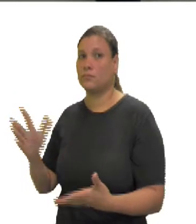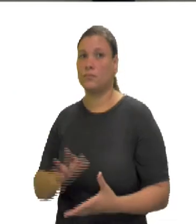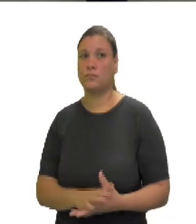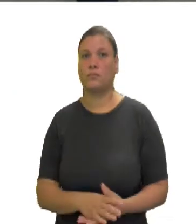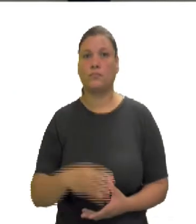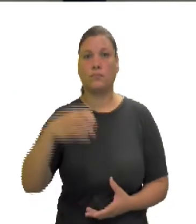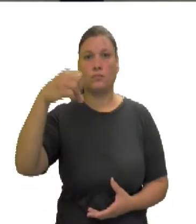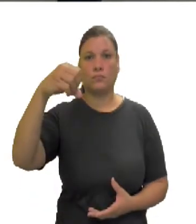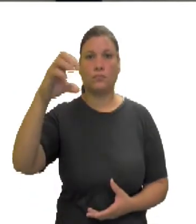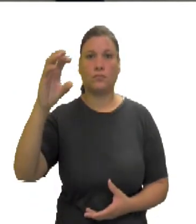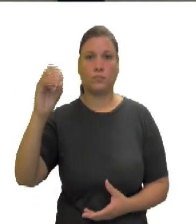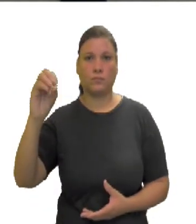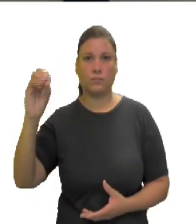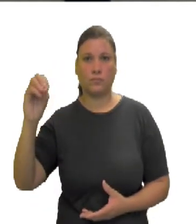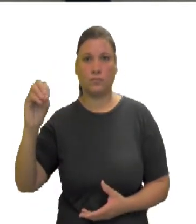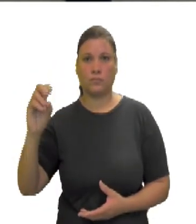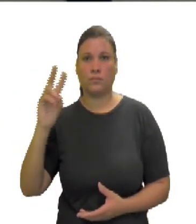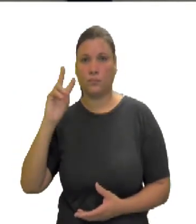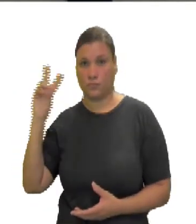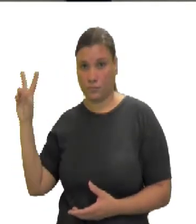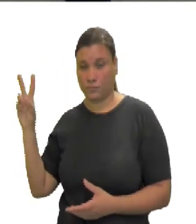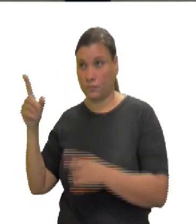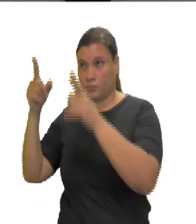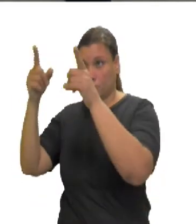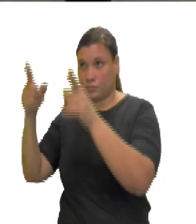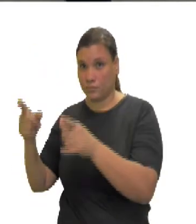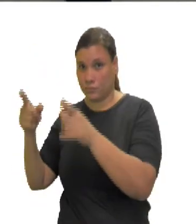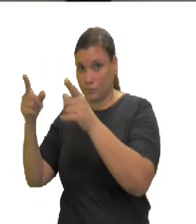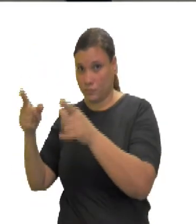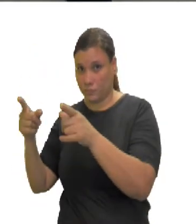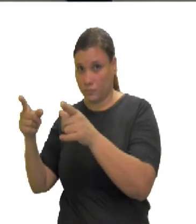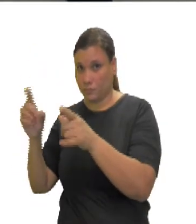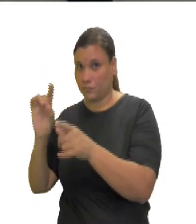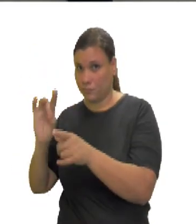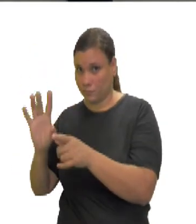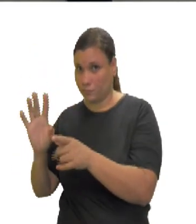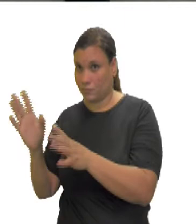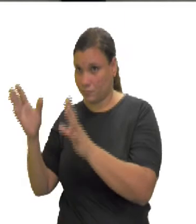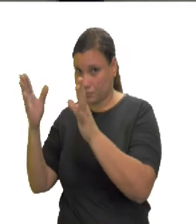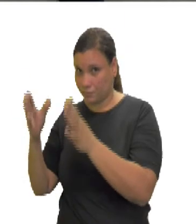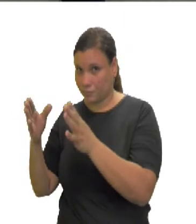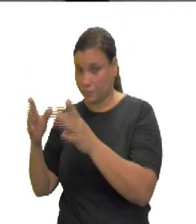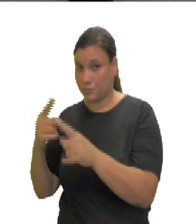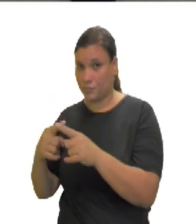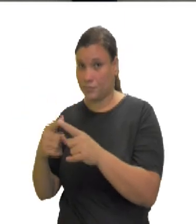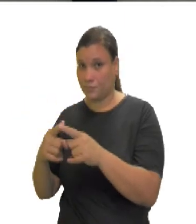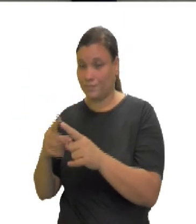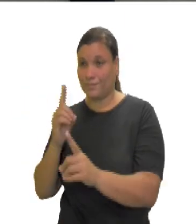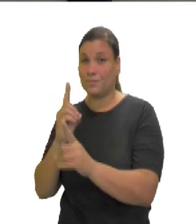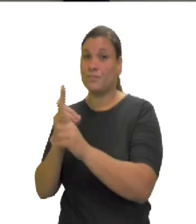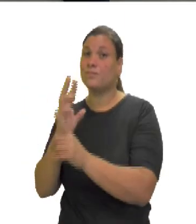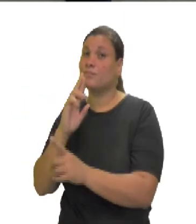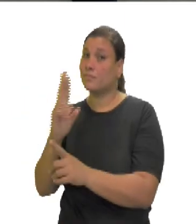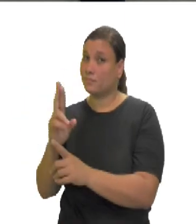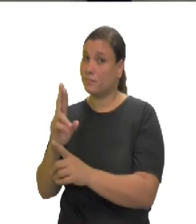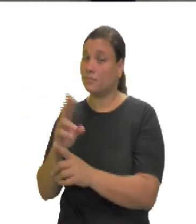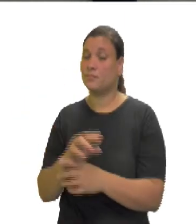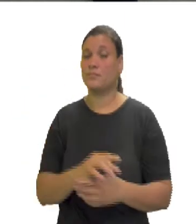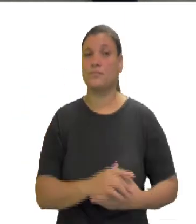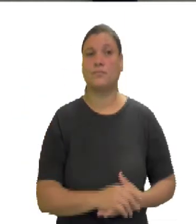Então, tenho aqui, o quadrado do primeiro, que é 900, menos,